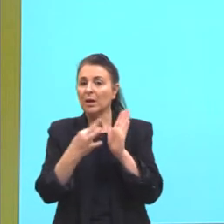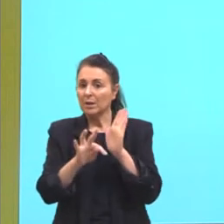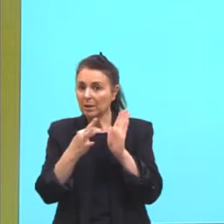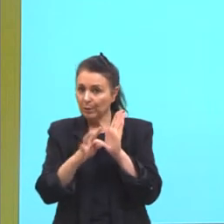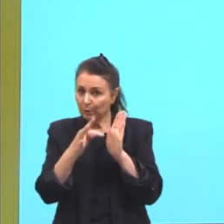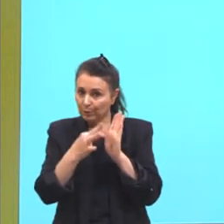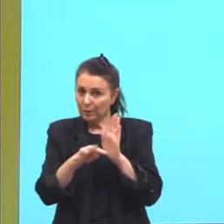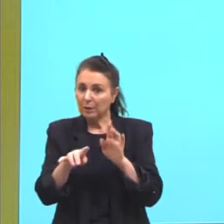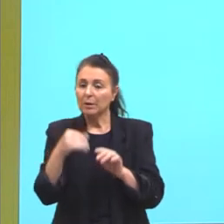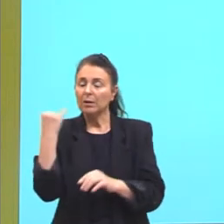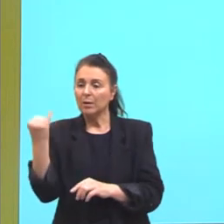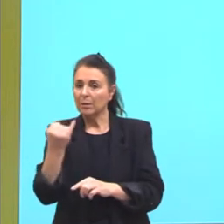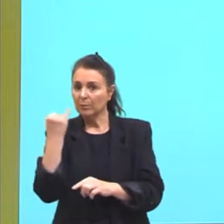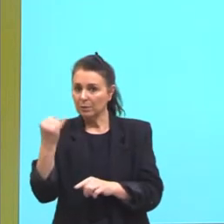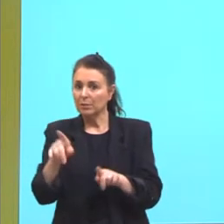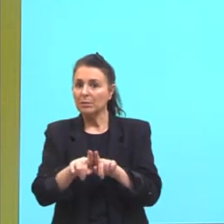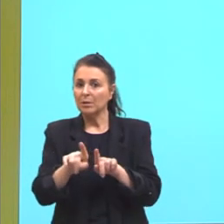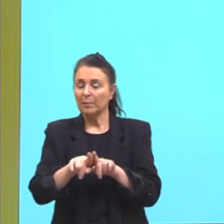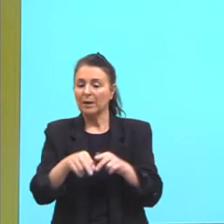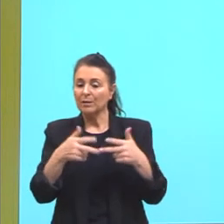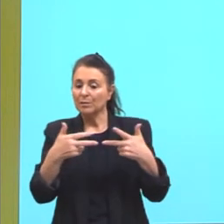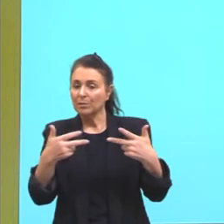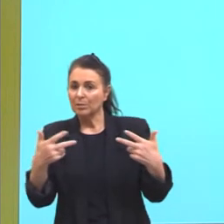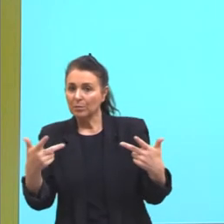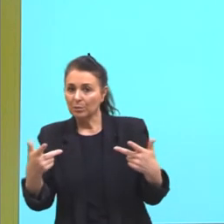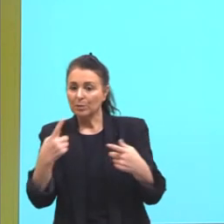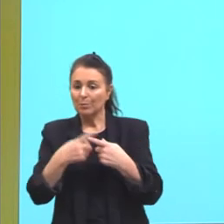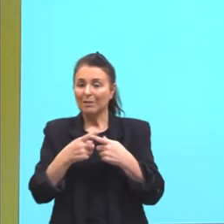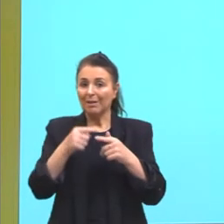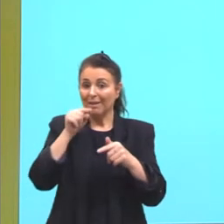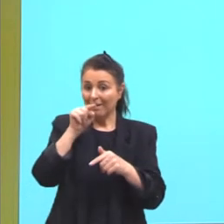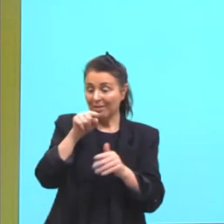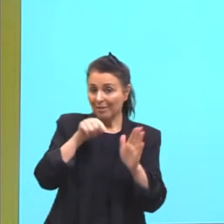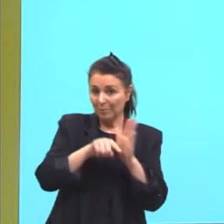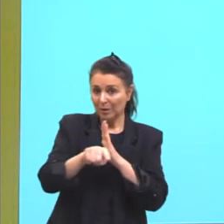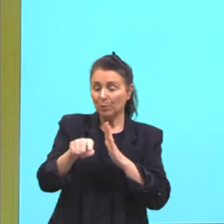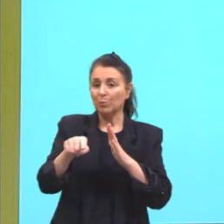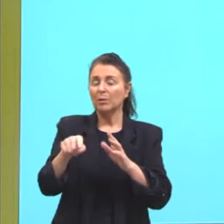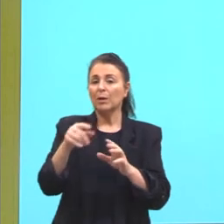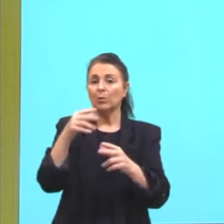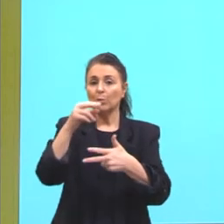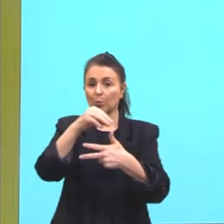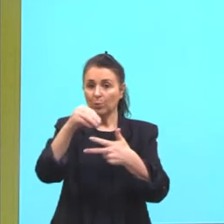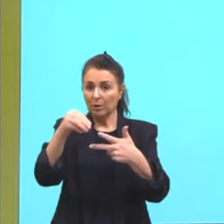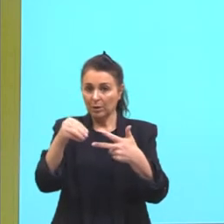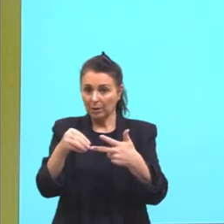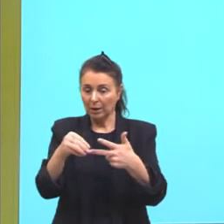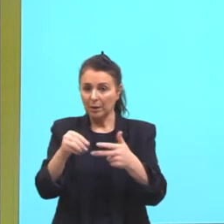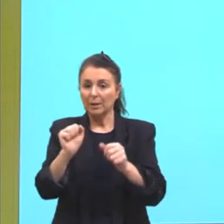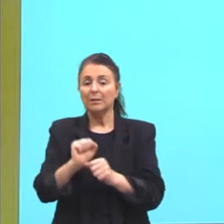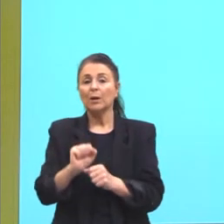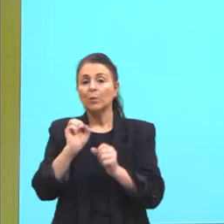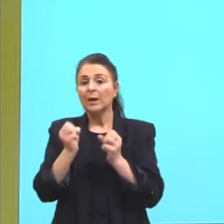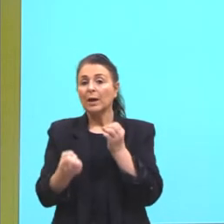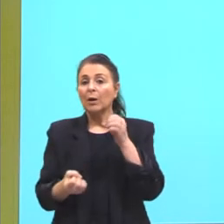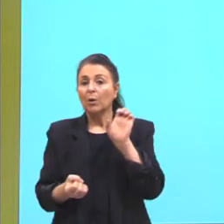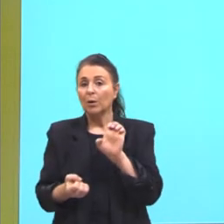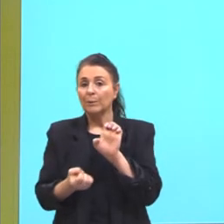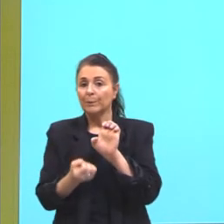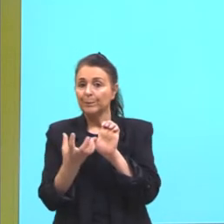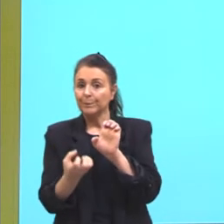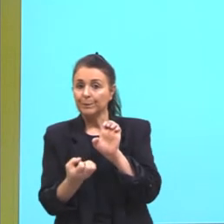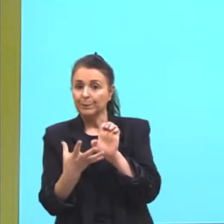É importante saber esses fatores, tá? Porque essa questão do Enem trouxe o seguinte anunciado. Alguns